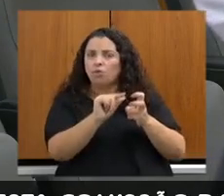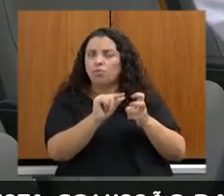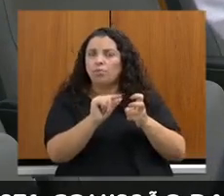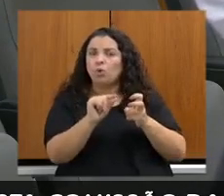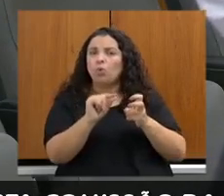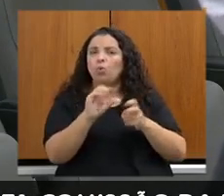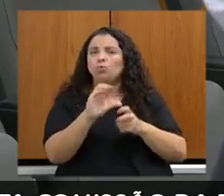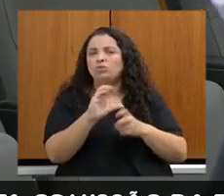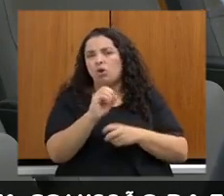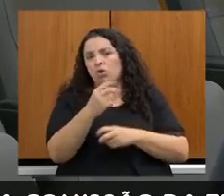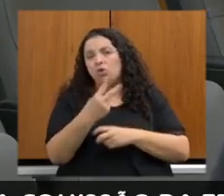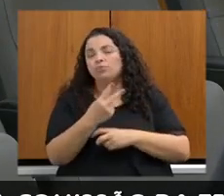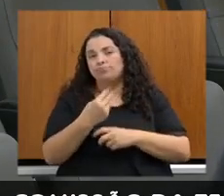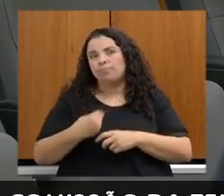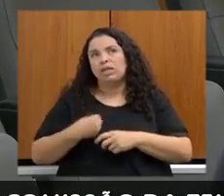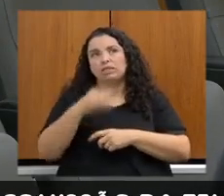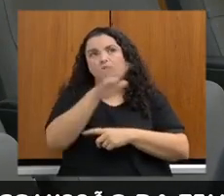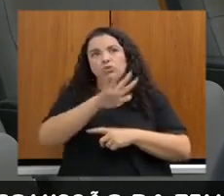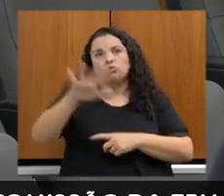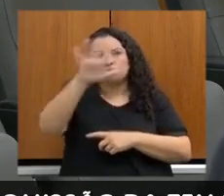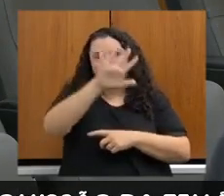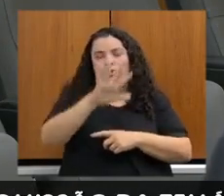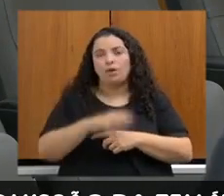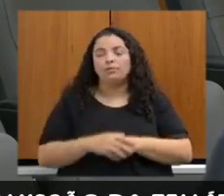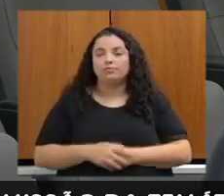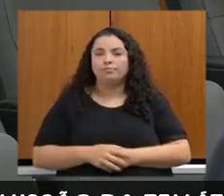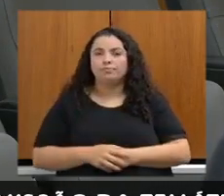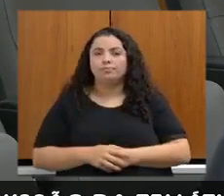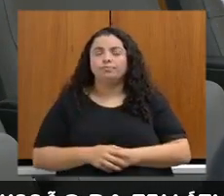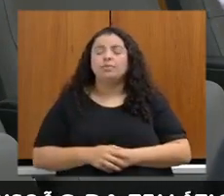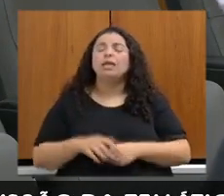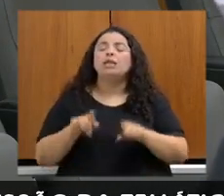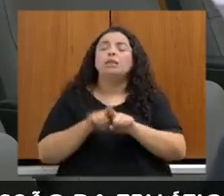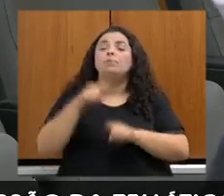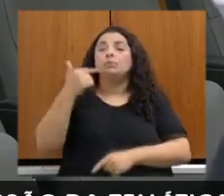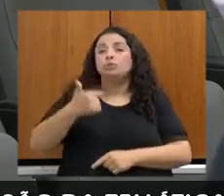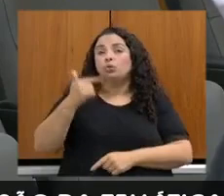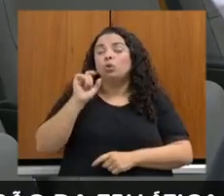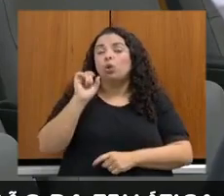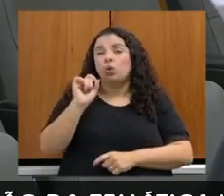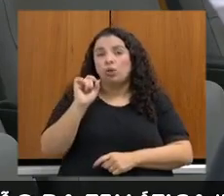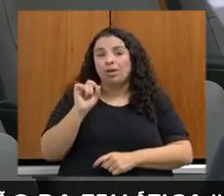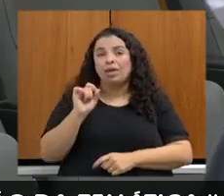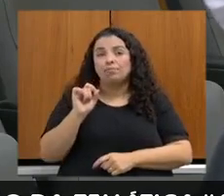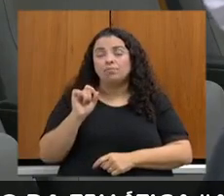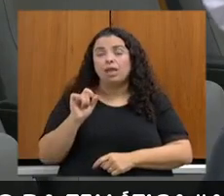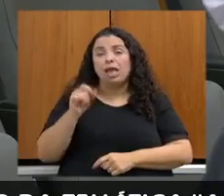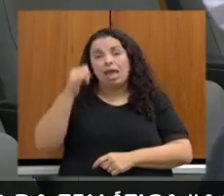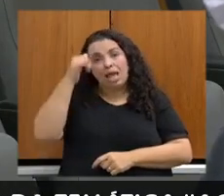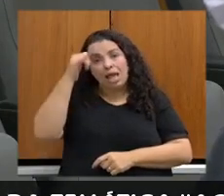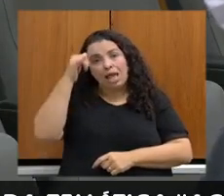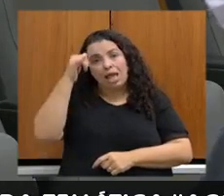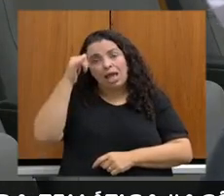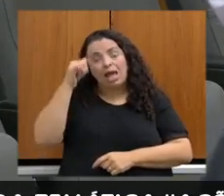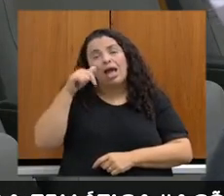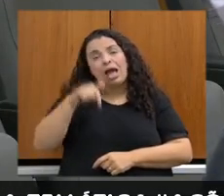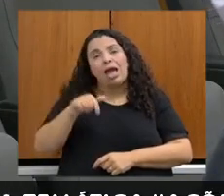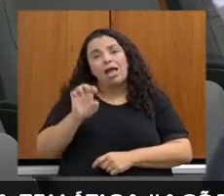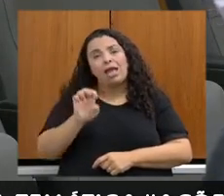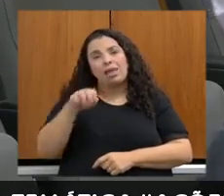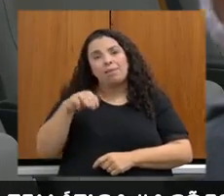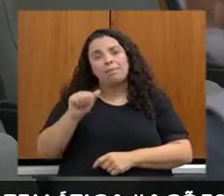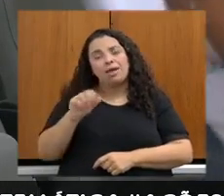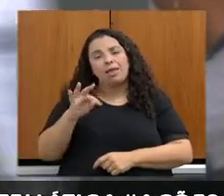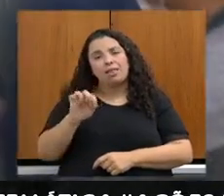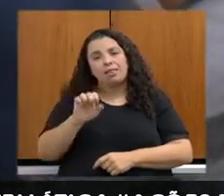Uma segunda situação é a contribuição que a gente tem dado à EMATER, enquanto vinculada